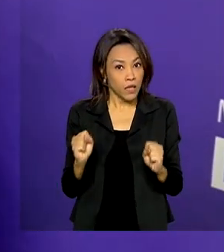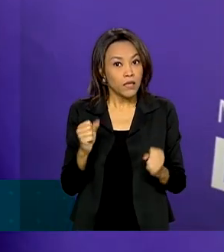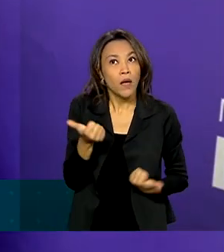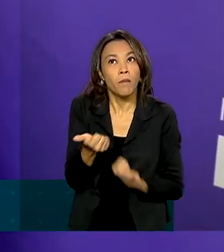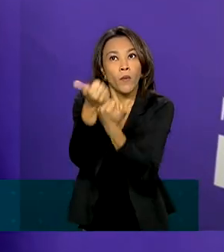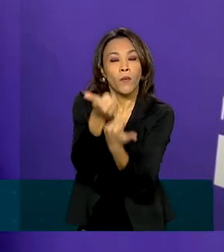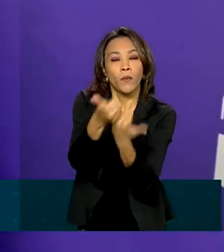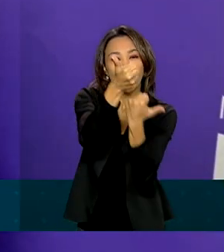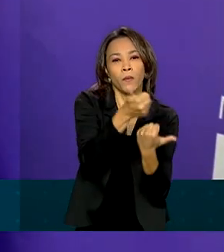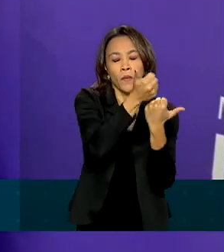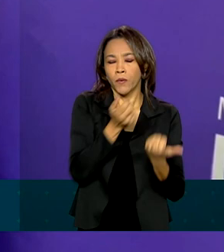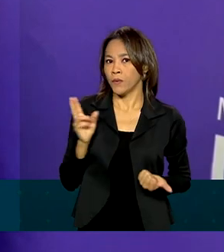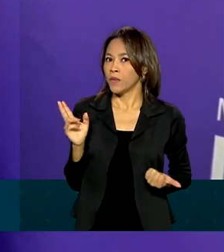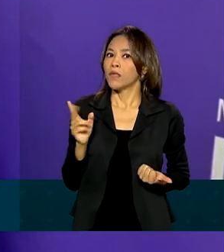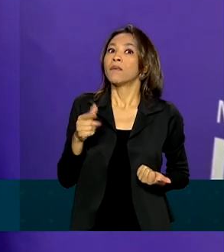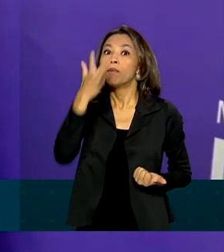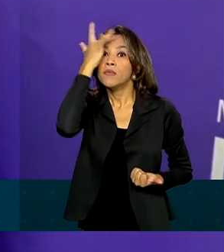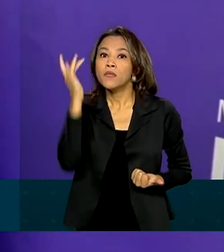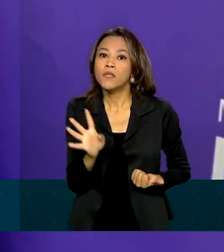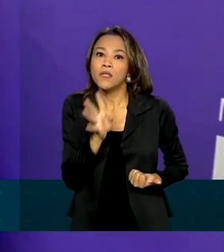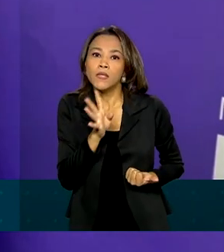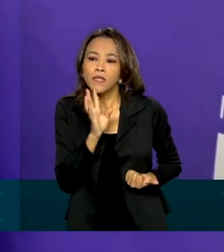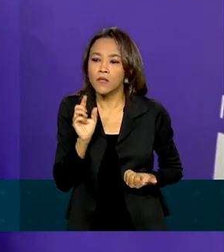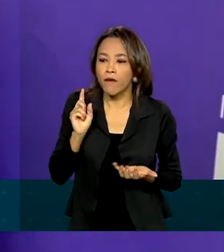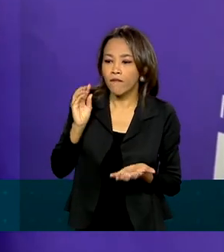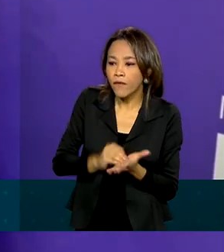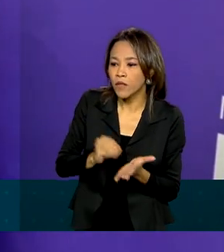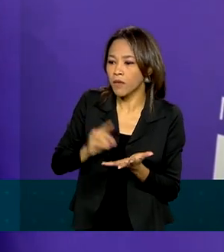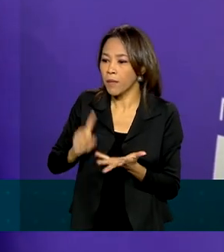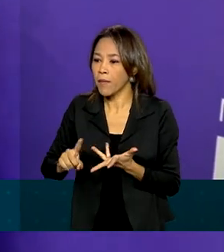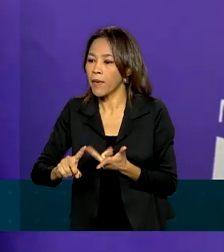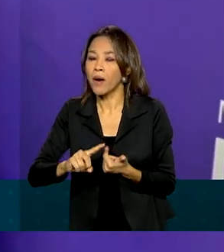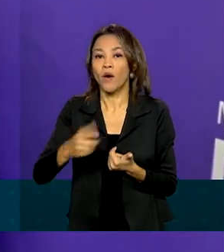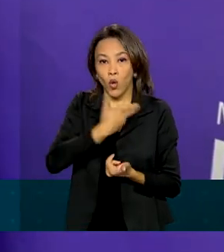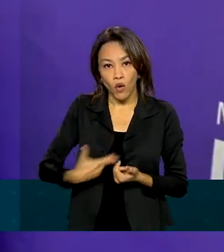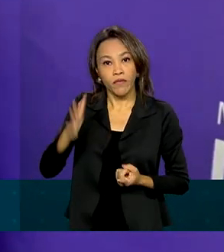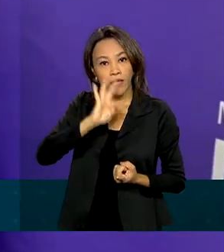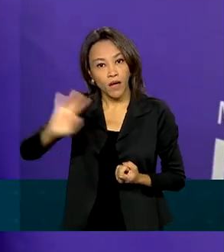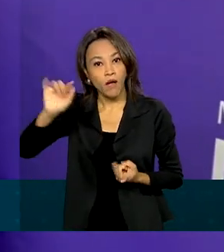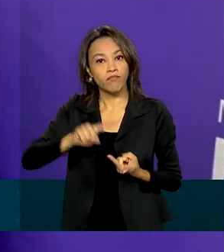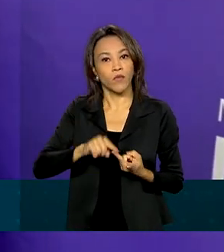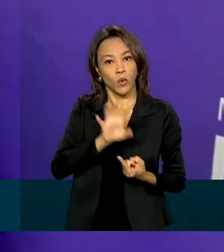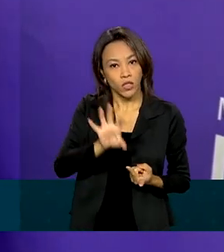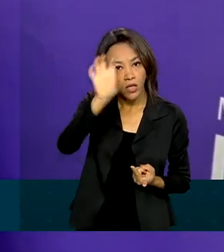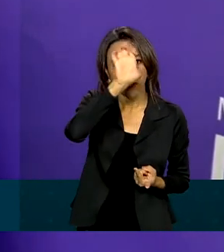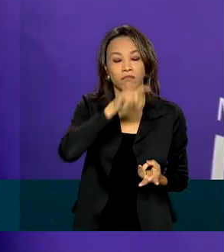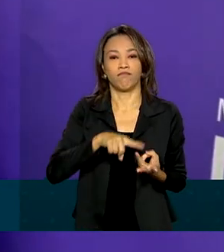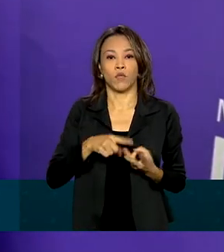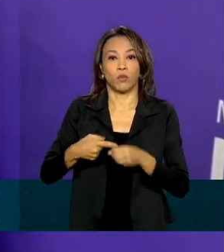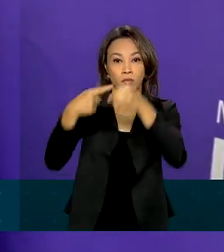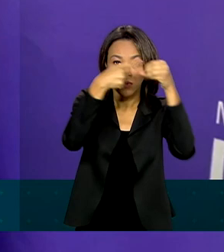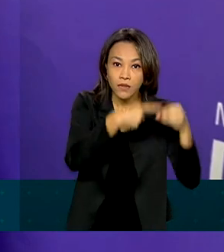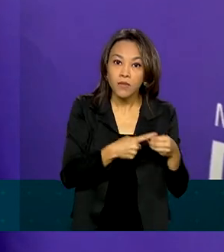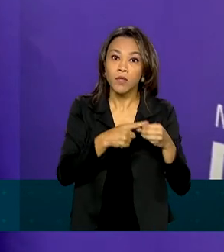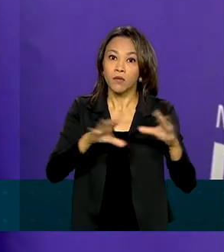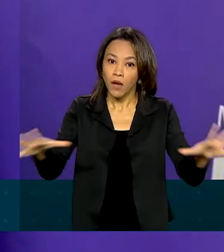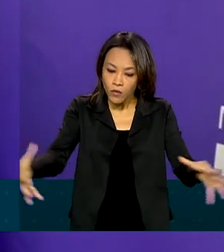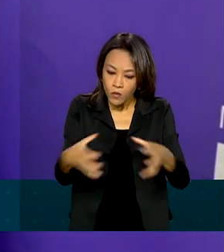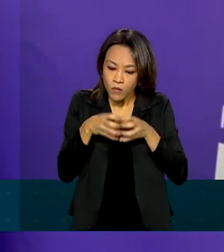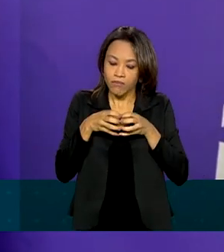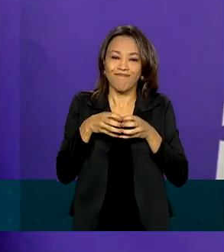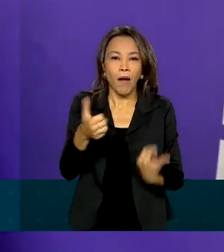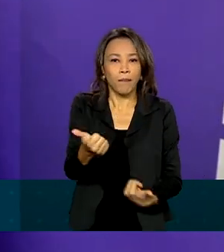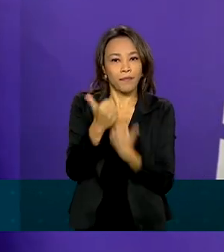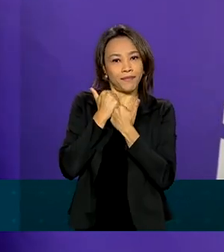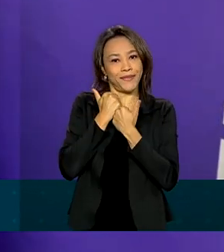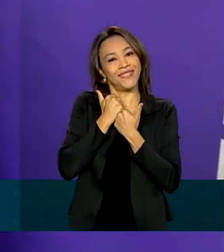apoiado por gente que conhecesse as necessidades, tanto do governo federal, quanto dos estados, quanto dos municípios, para estar o mais próximo possível